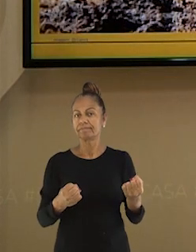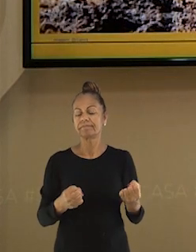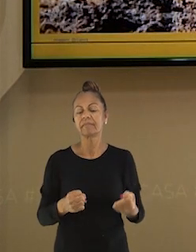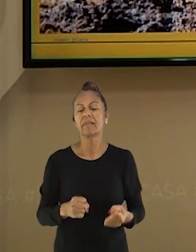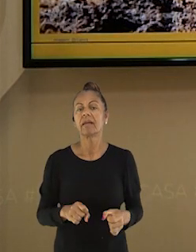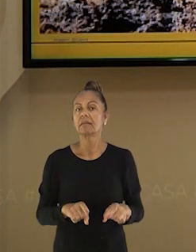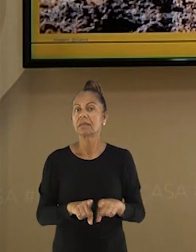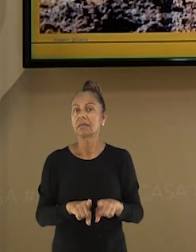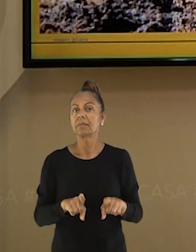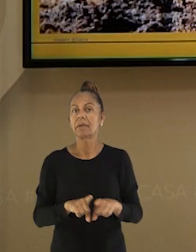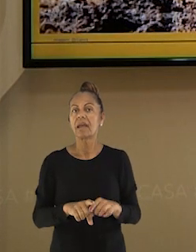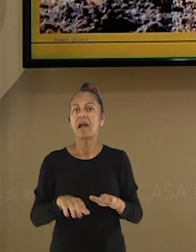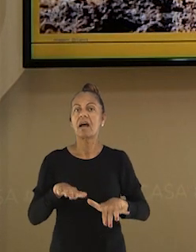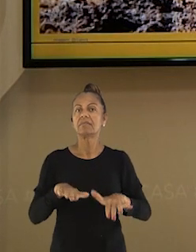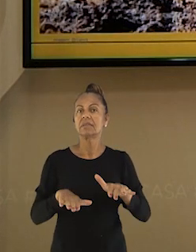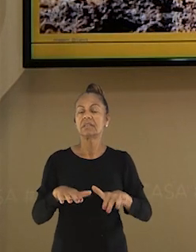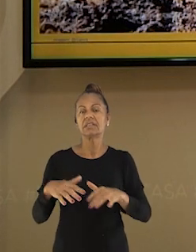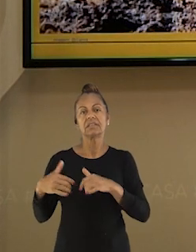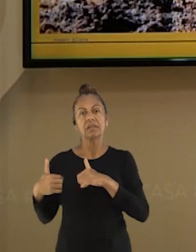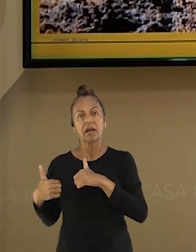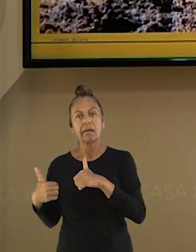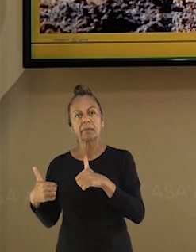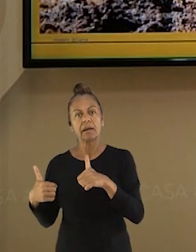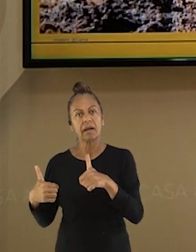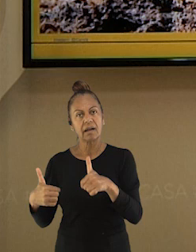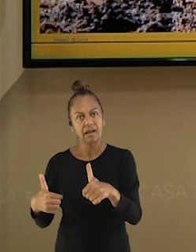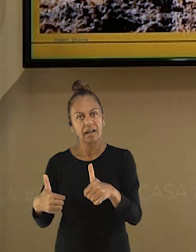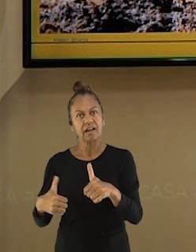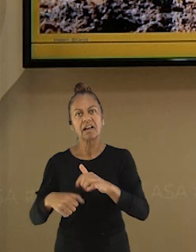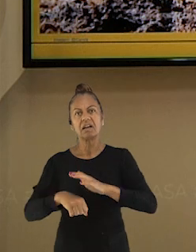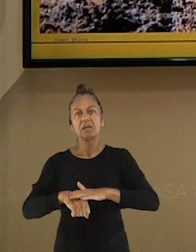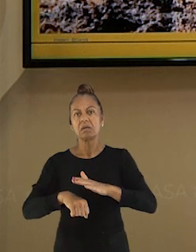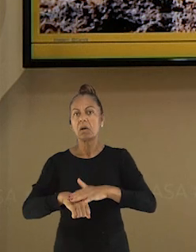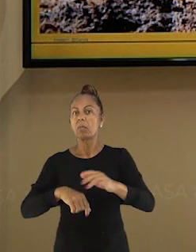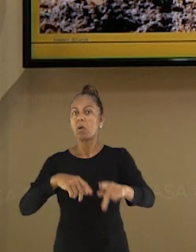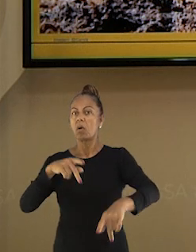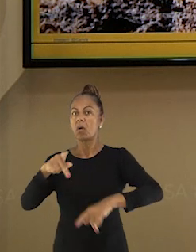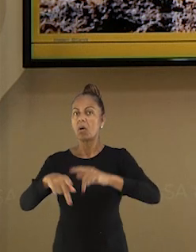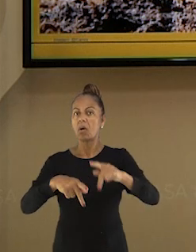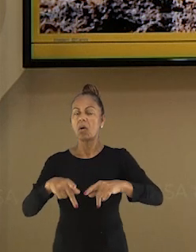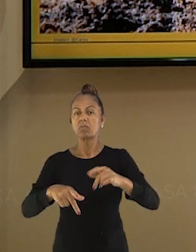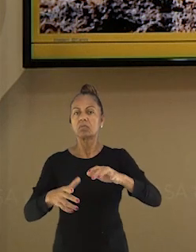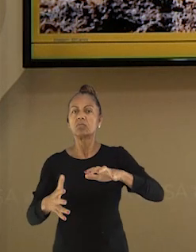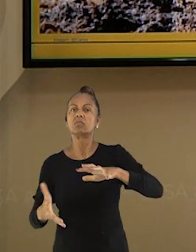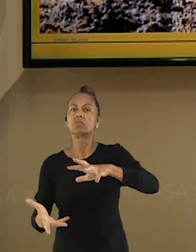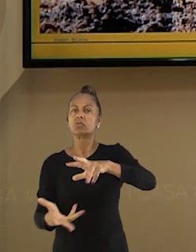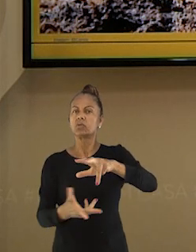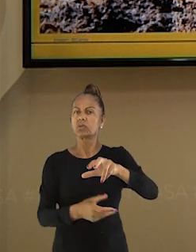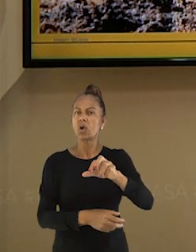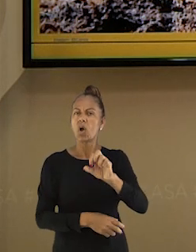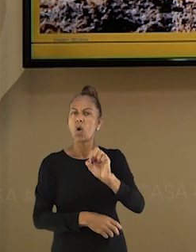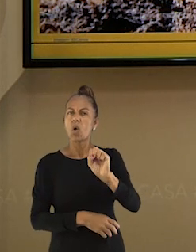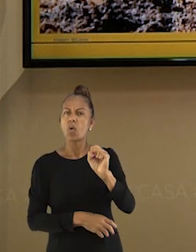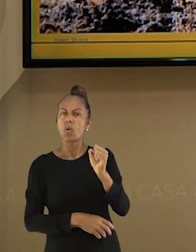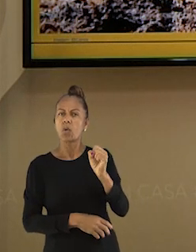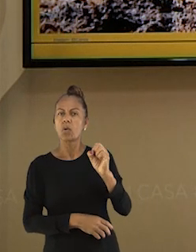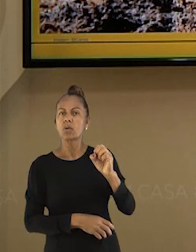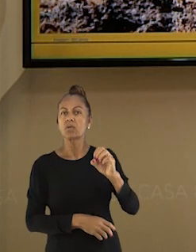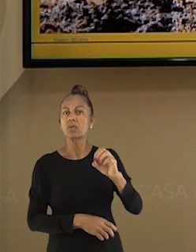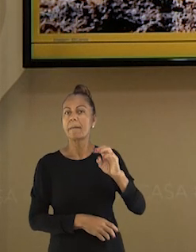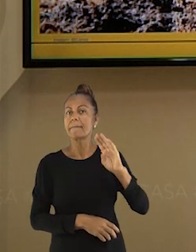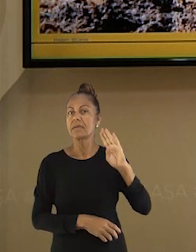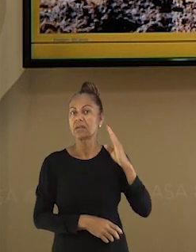causa impactos ambientais, assim como a maior parte das atividades humanas. A soma das atividades